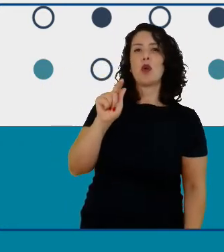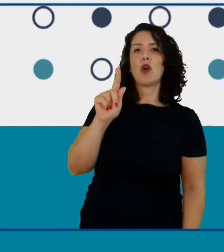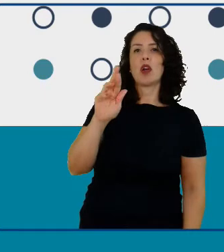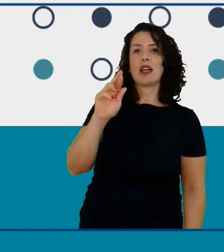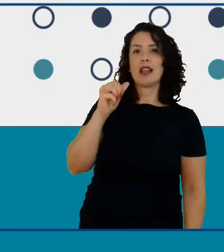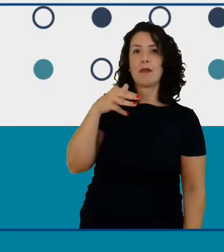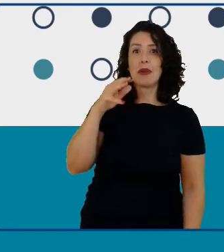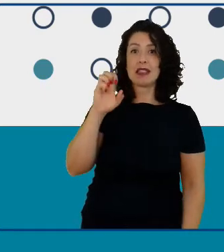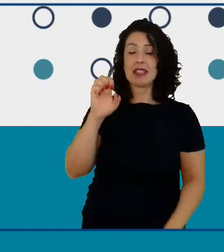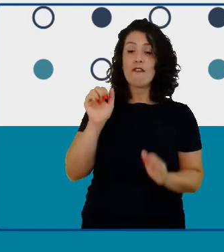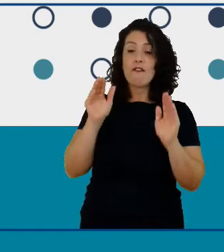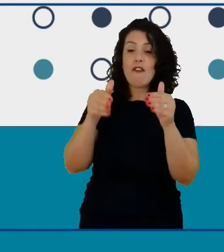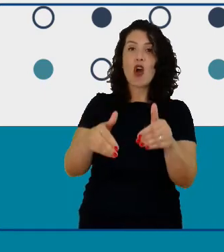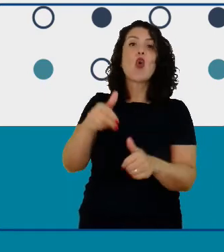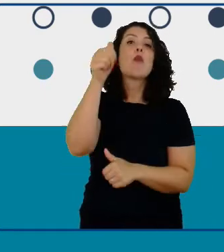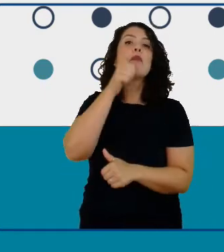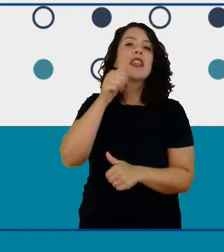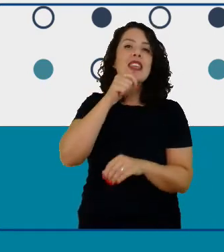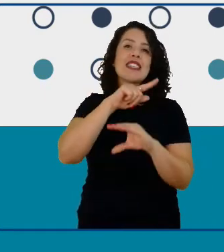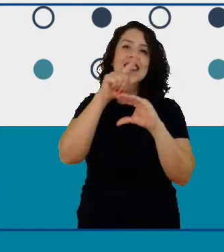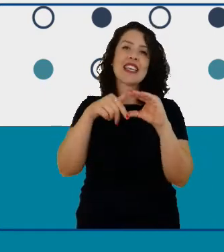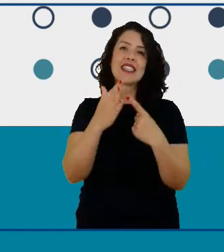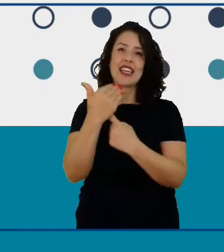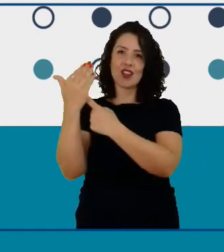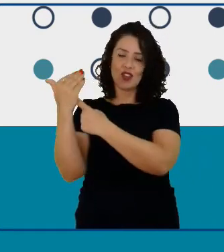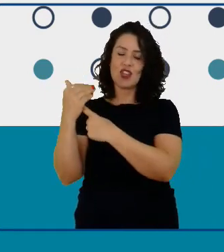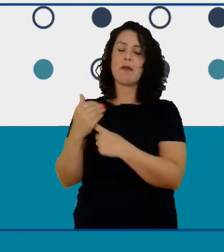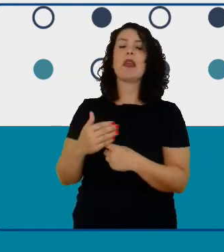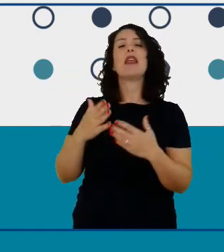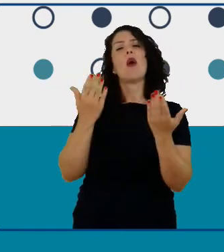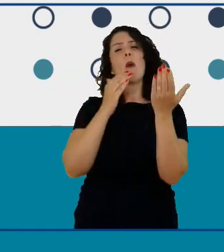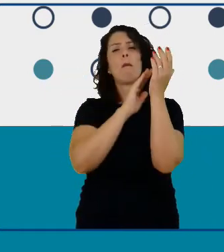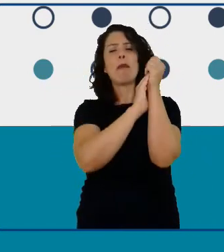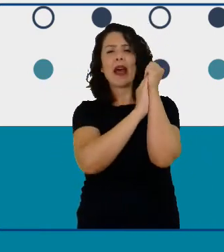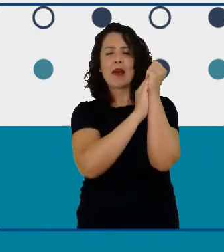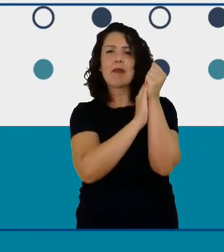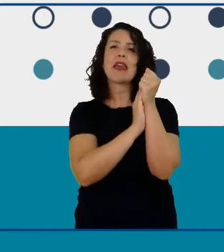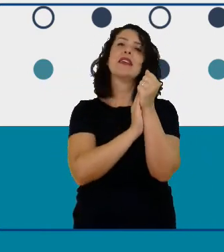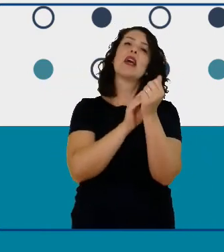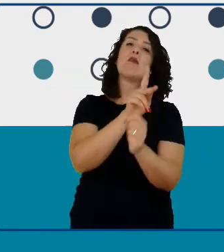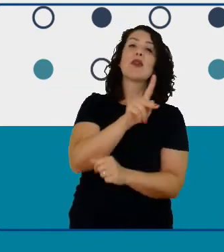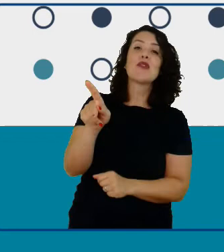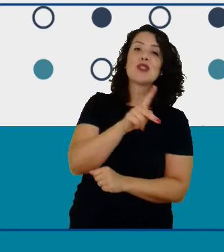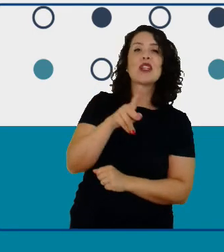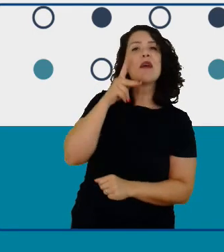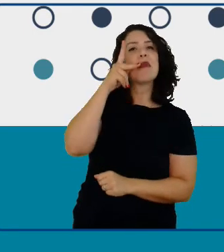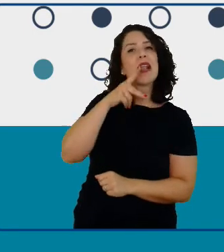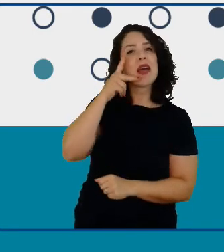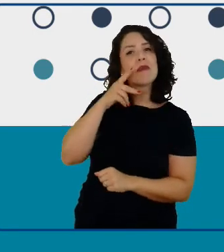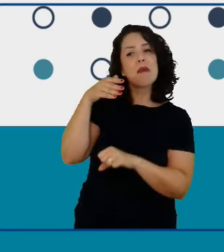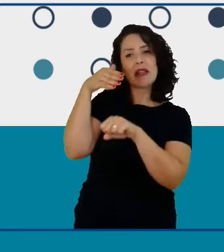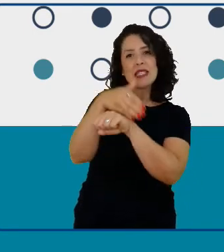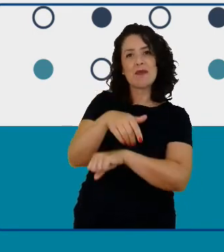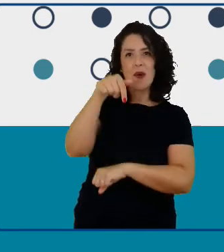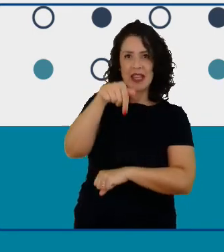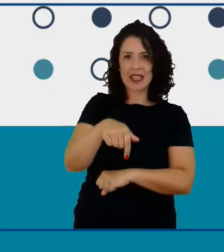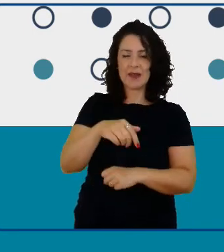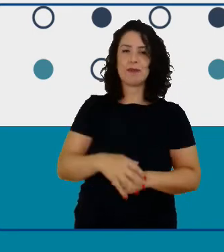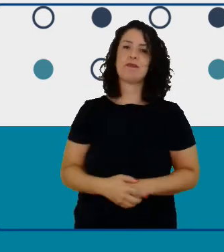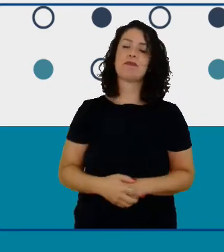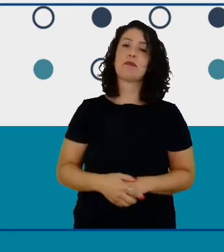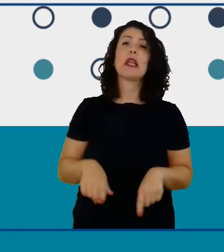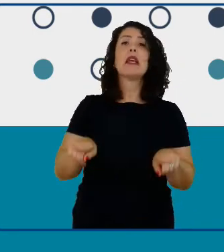parabéns às professoras da Paraíba que participam conosco desse evento e Camila como a